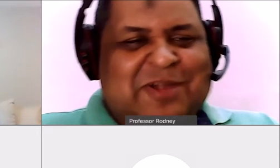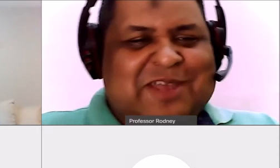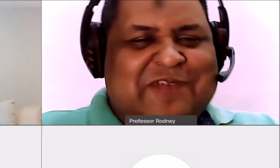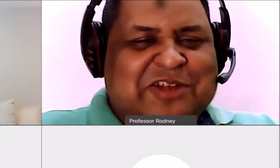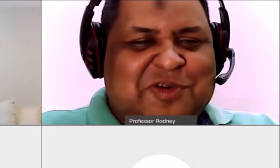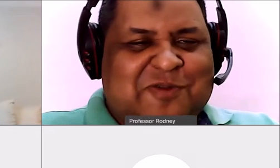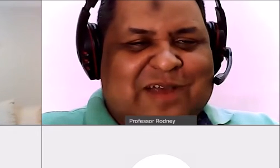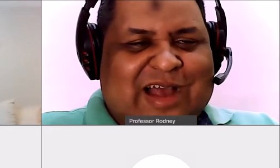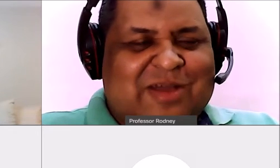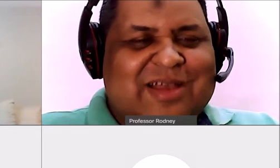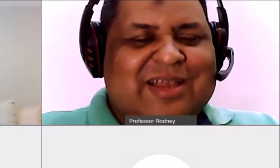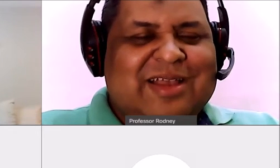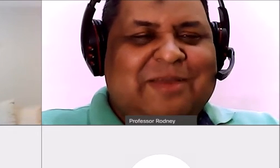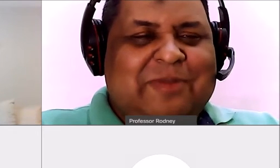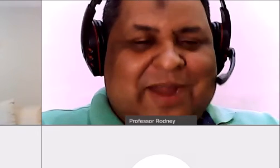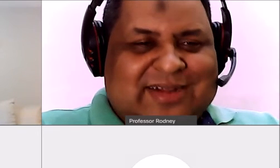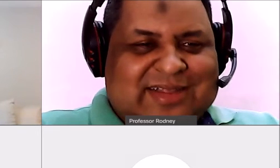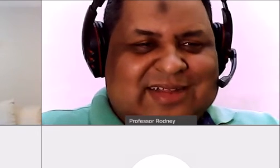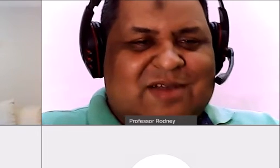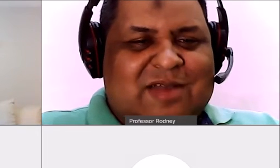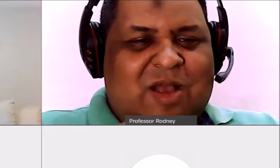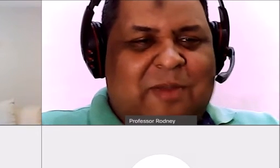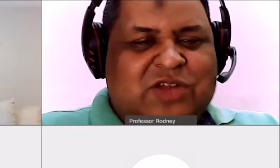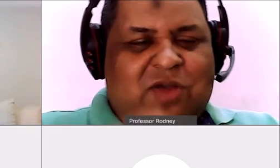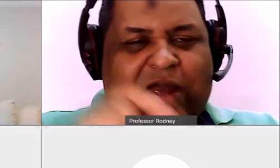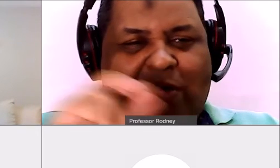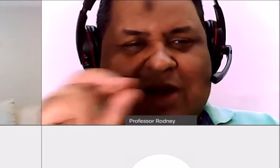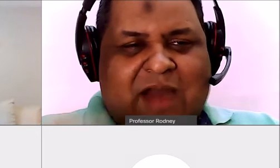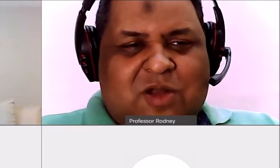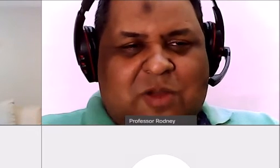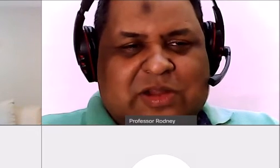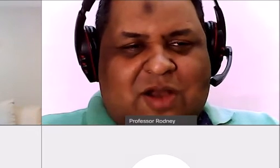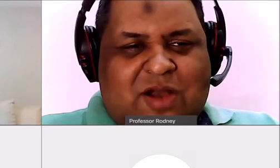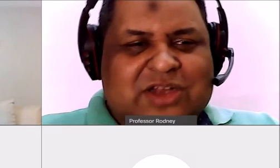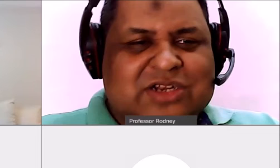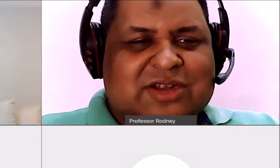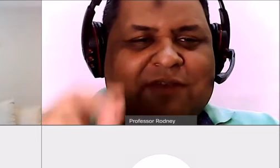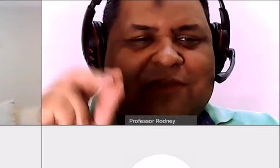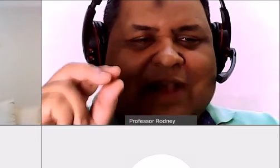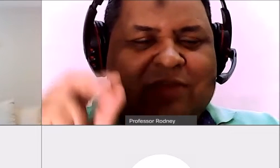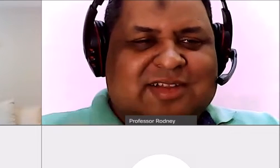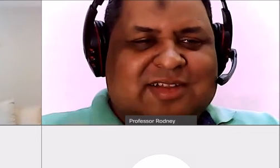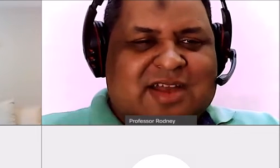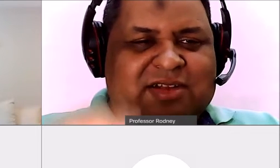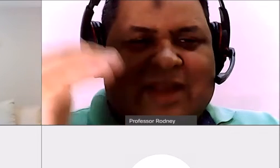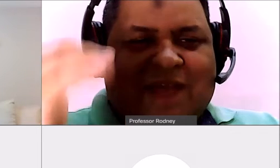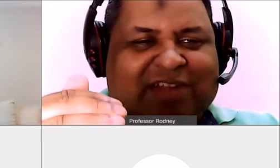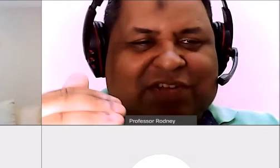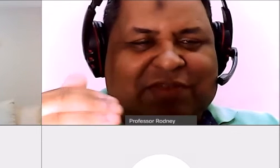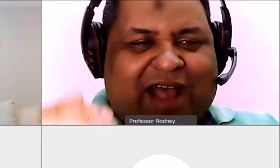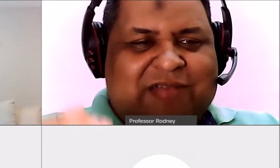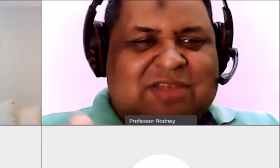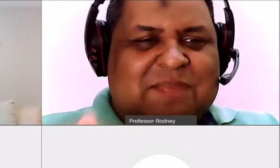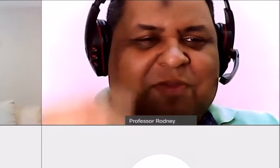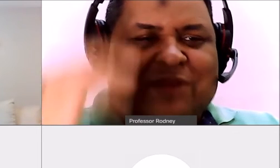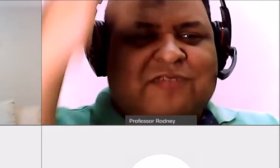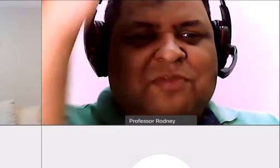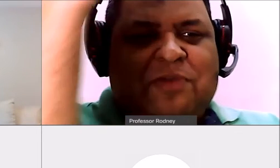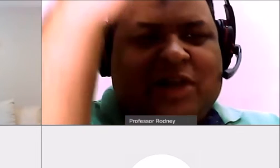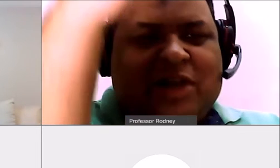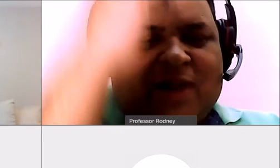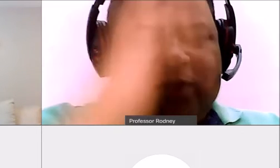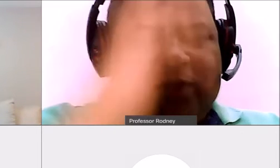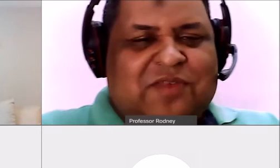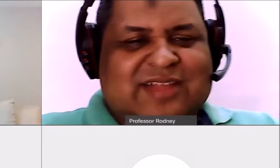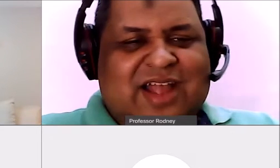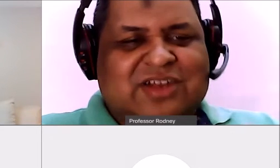internet para poder ver de novo com calma. E preste atenção, realmente é olhar o Community College fica há dois anos, leva o certificado e depois faz